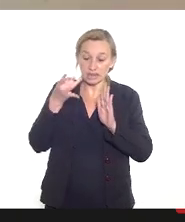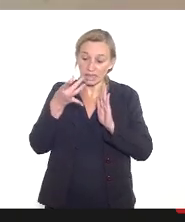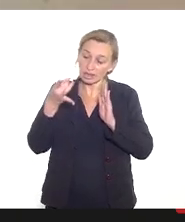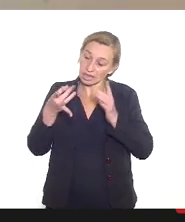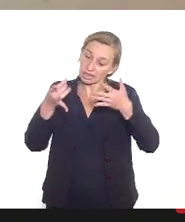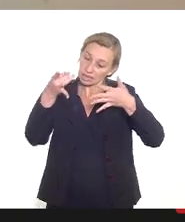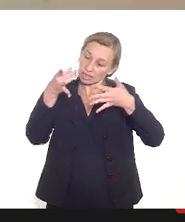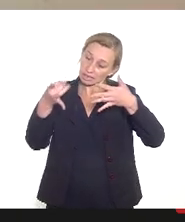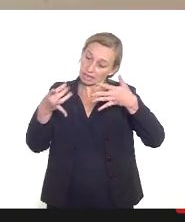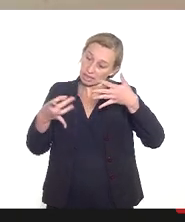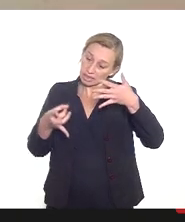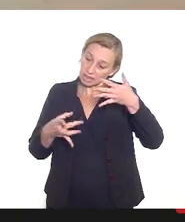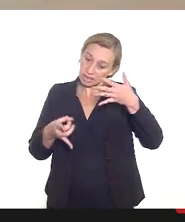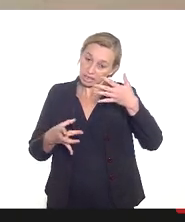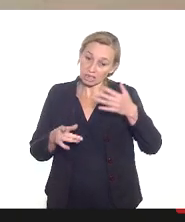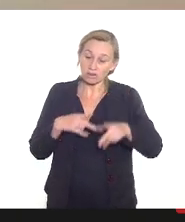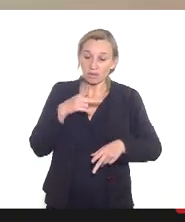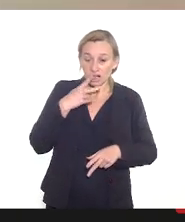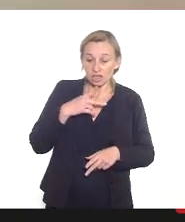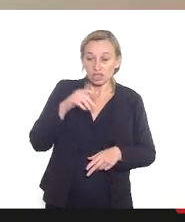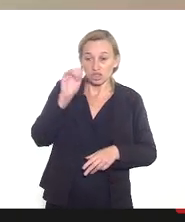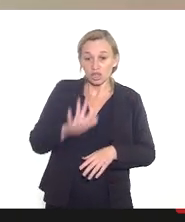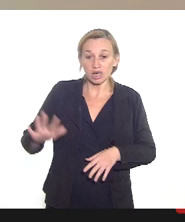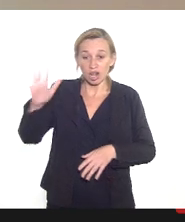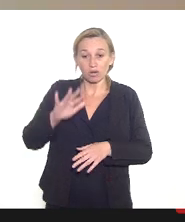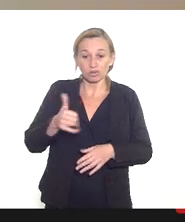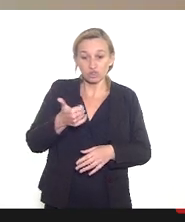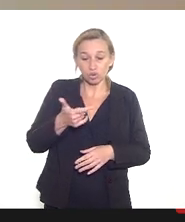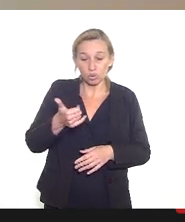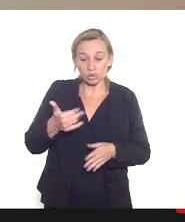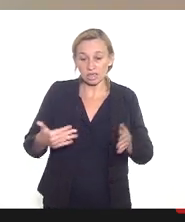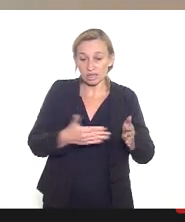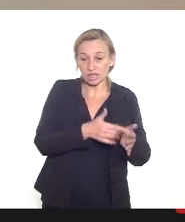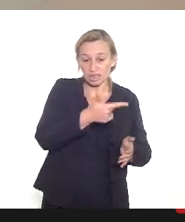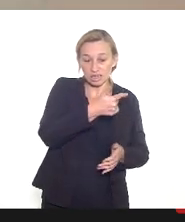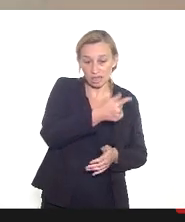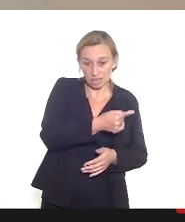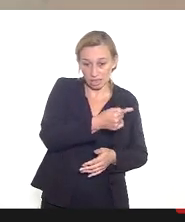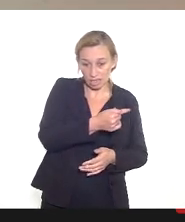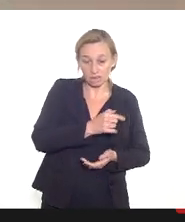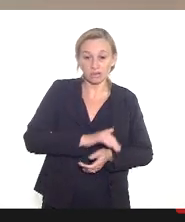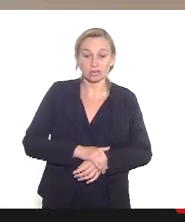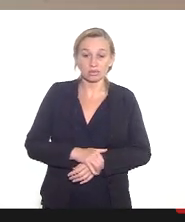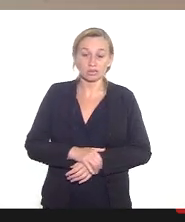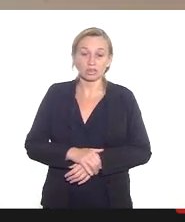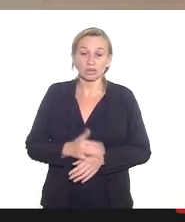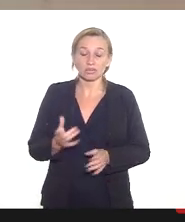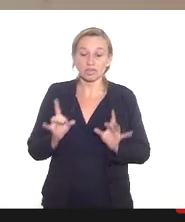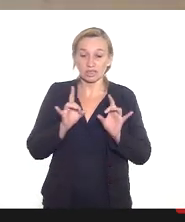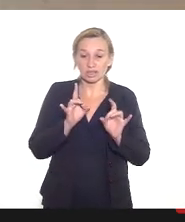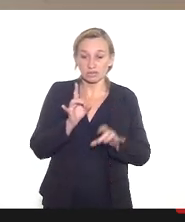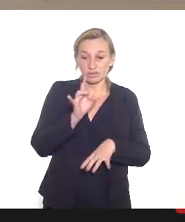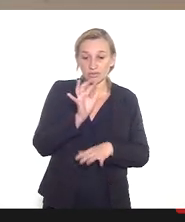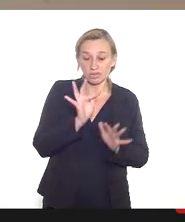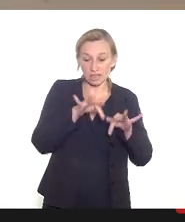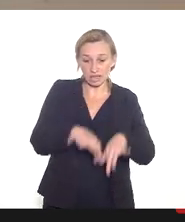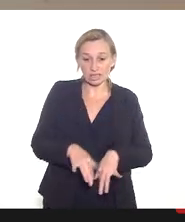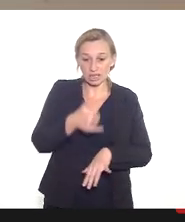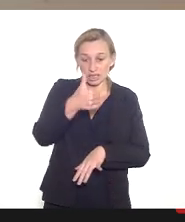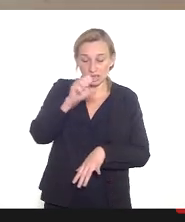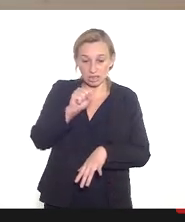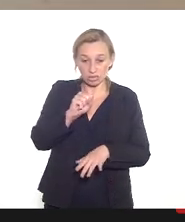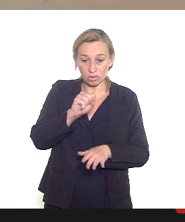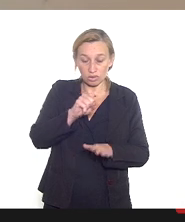falando da população geral de 12 a 17 anos quando terminar a faixa de 18 anos né descer a